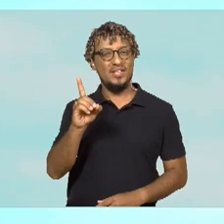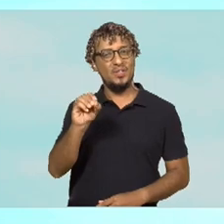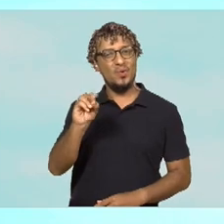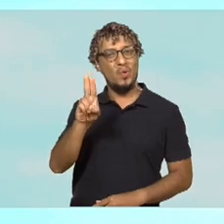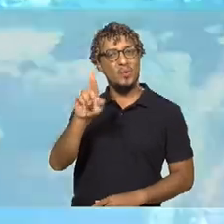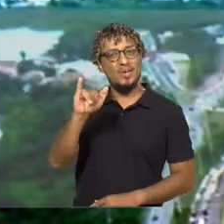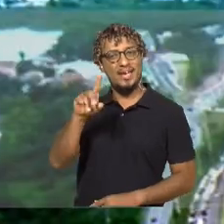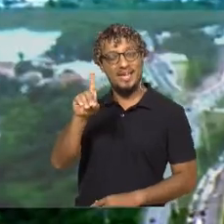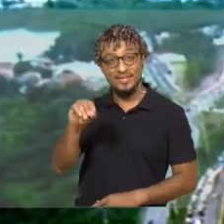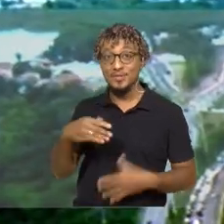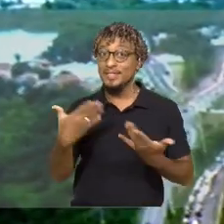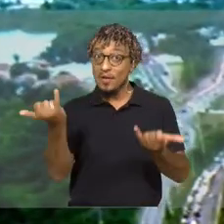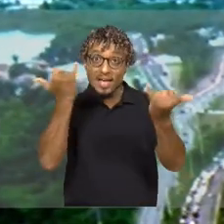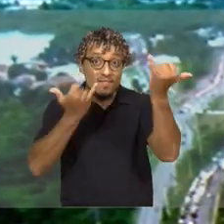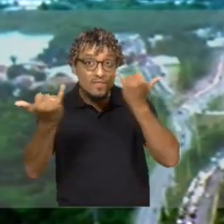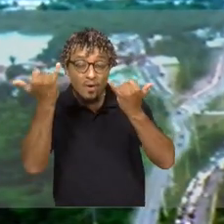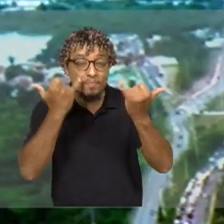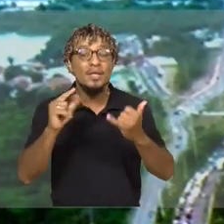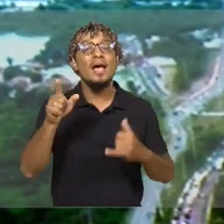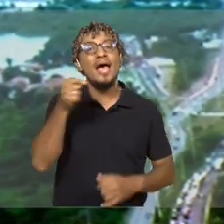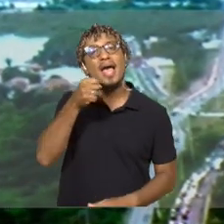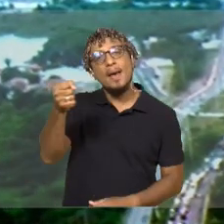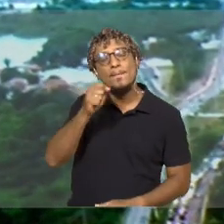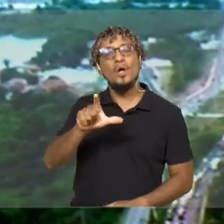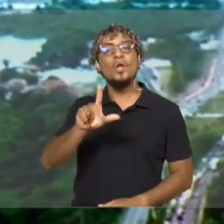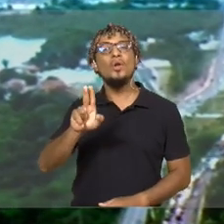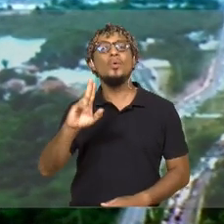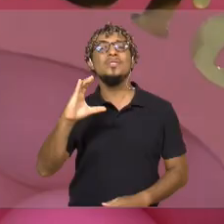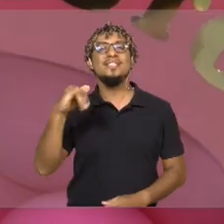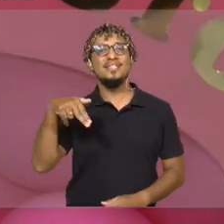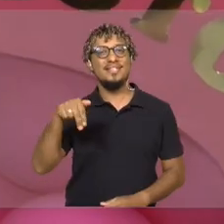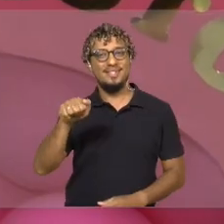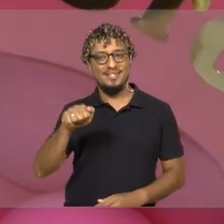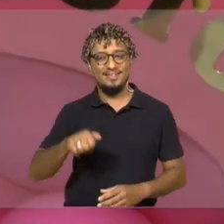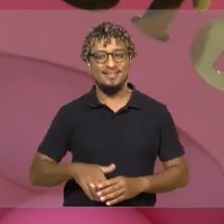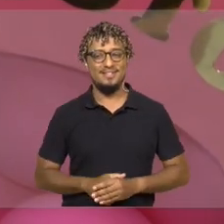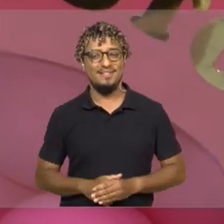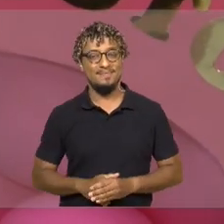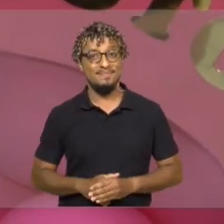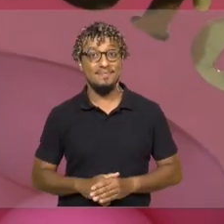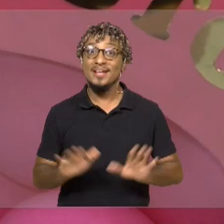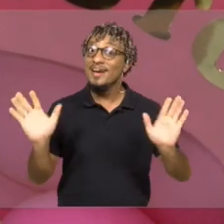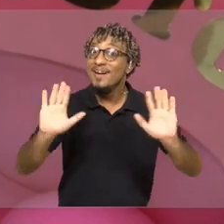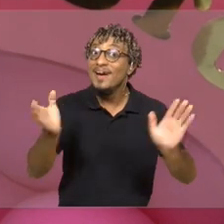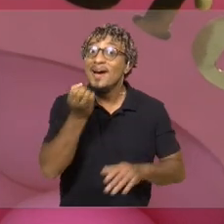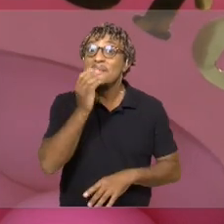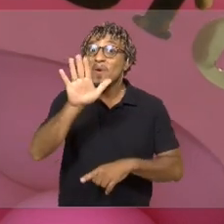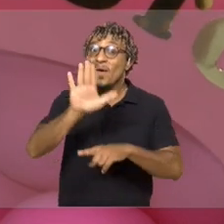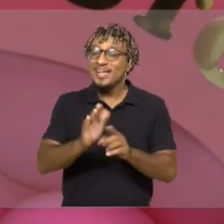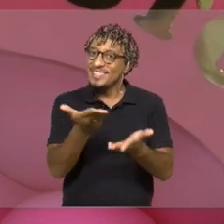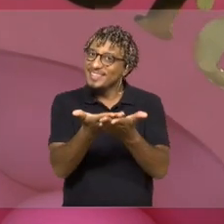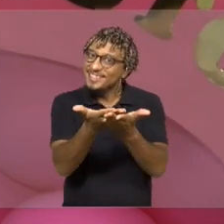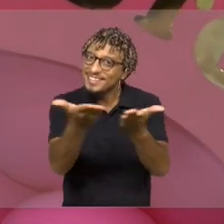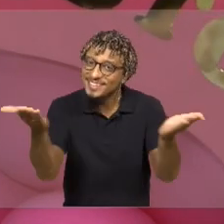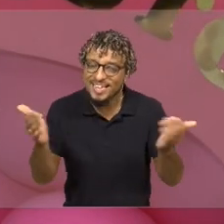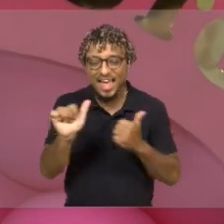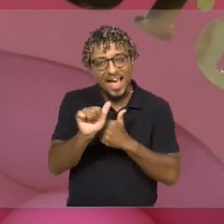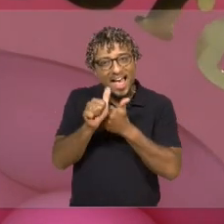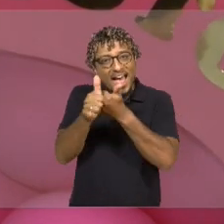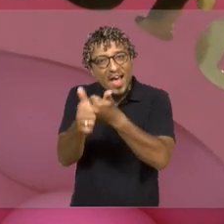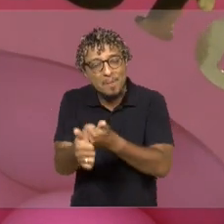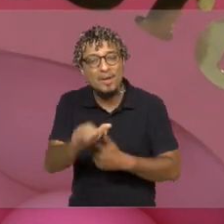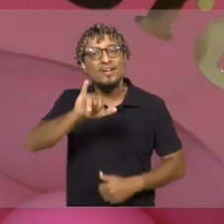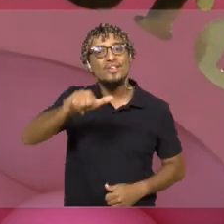traz todas as informações para a gente é a repórter Luciana Rodrigues. Olá, boa tarde a todos que acompanham o